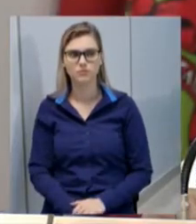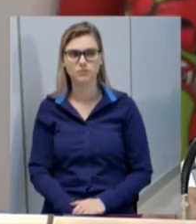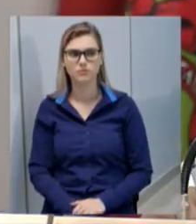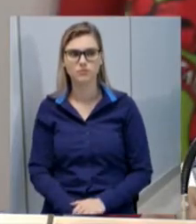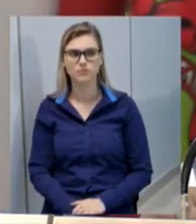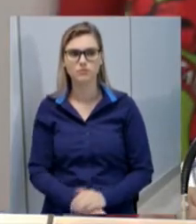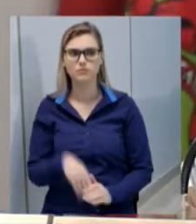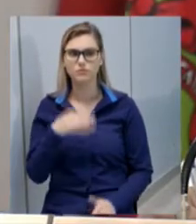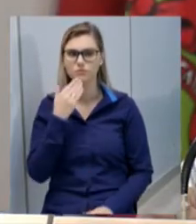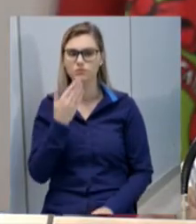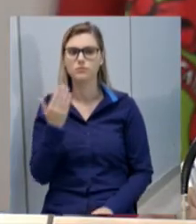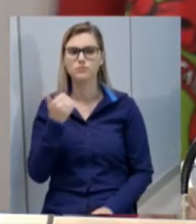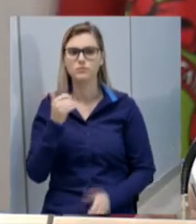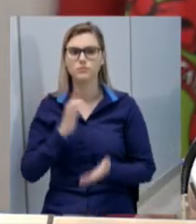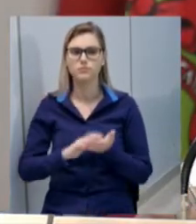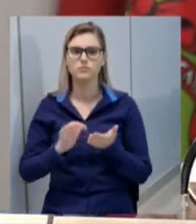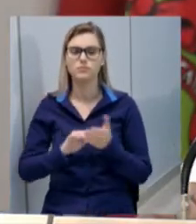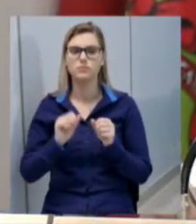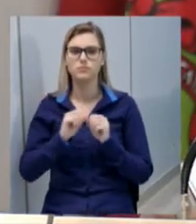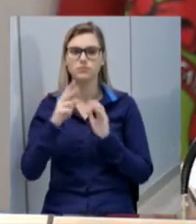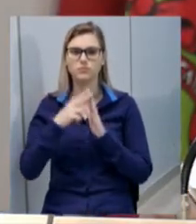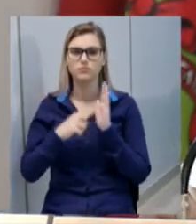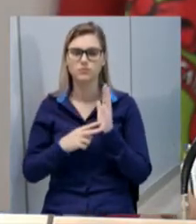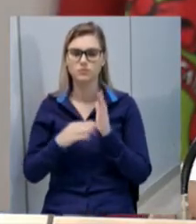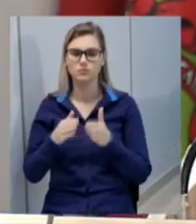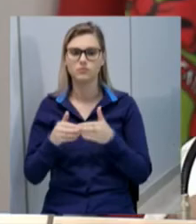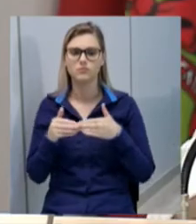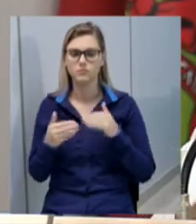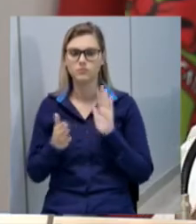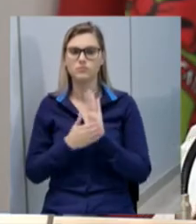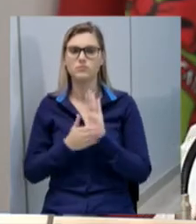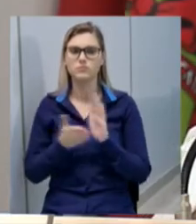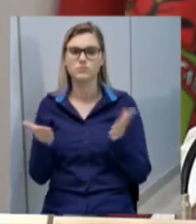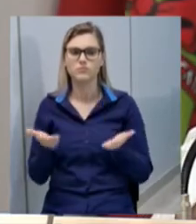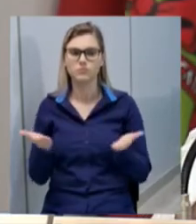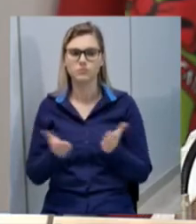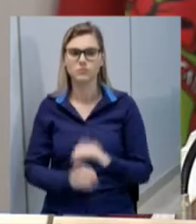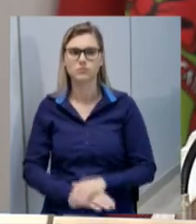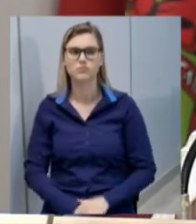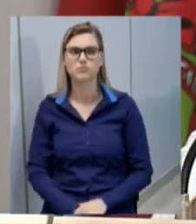solicito ao primeiro secretário que faça a leitura das moções na pauta de hoje